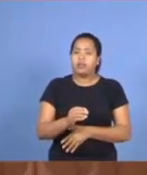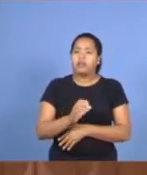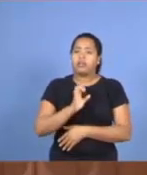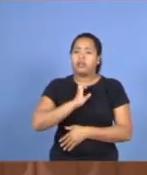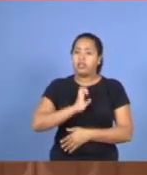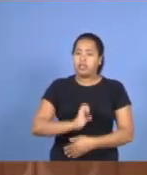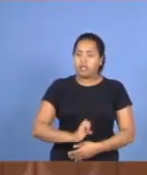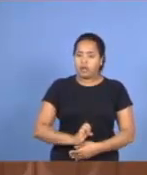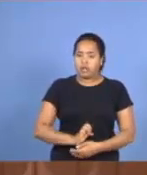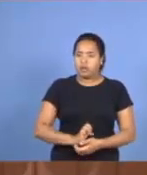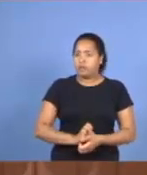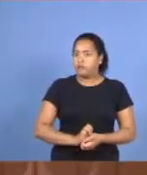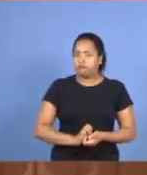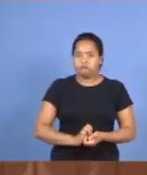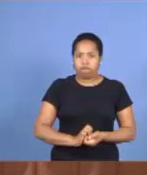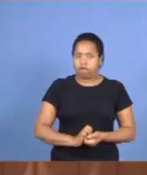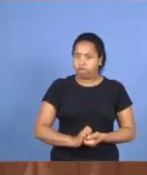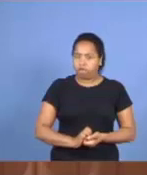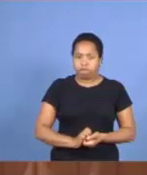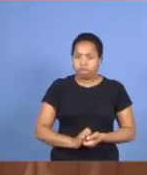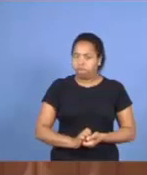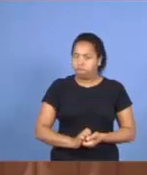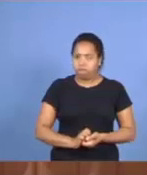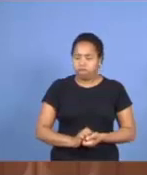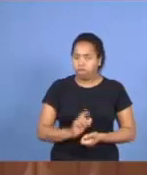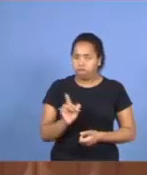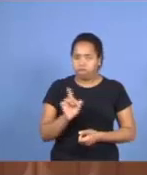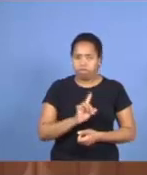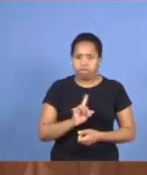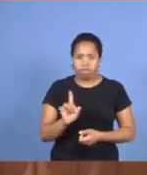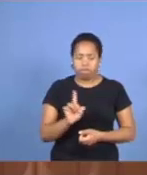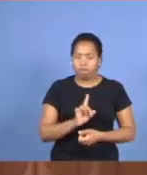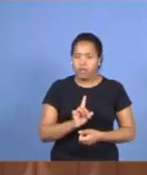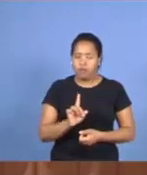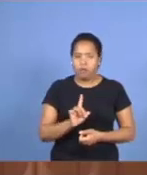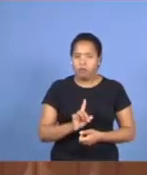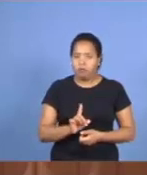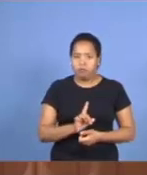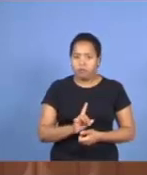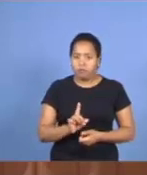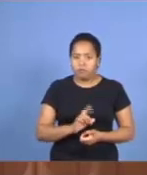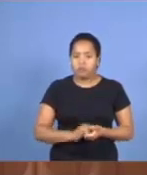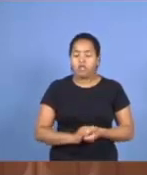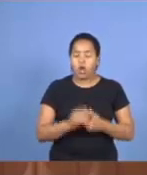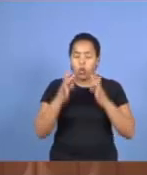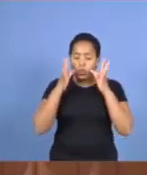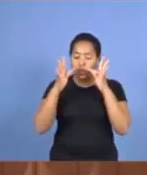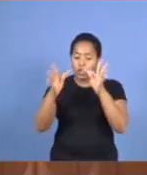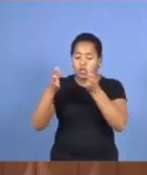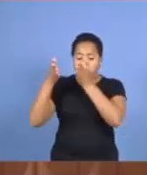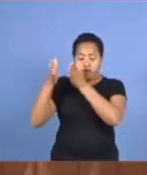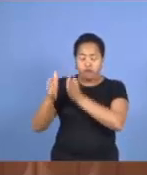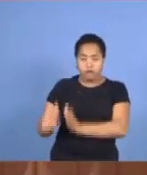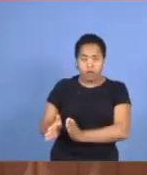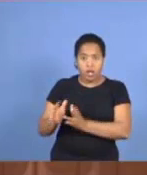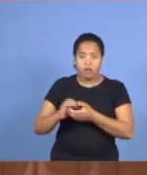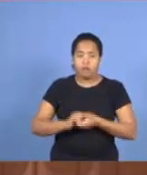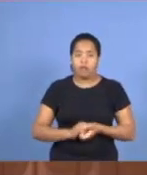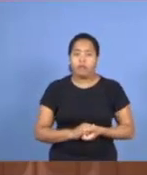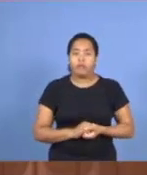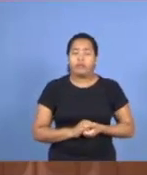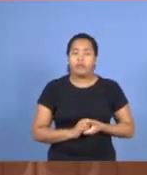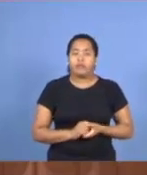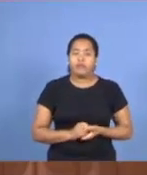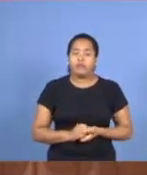mas não entrou por ela. São os nobres, né? São os nobres. Esse é o assunto. Não, Os que não estão preocupados com isso são os nobres.